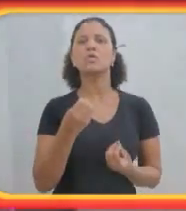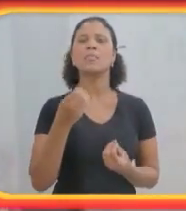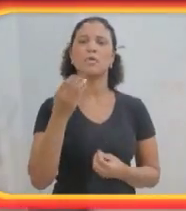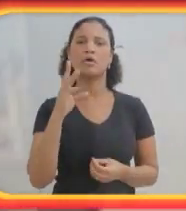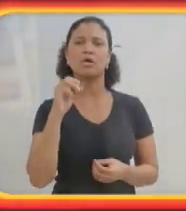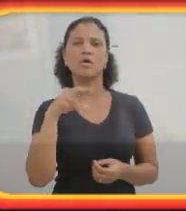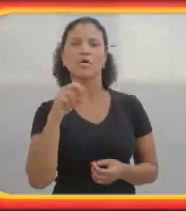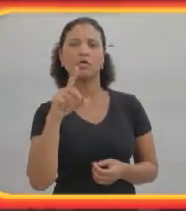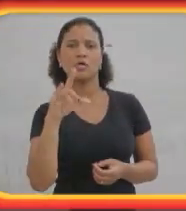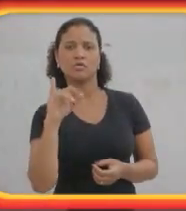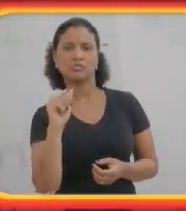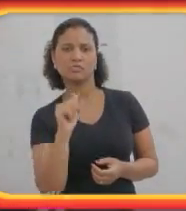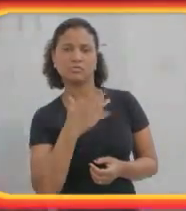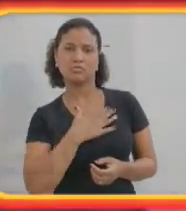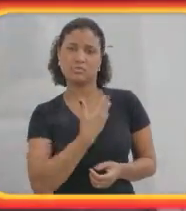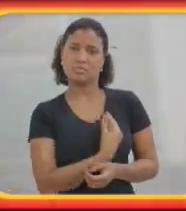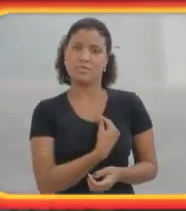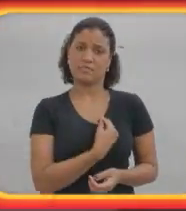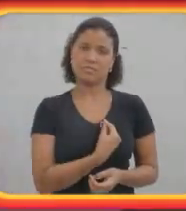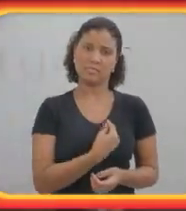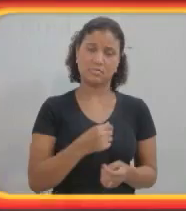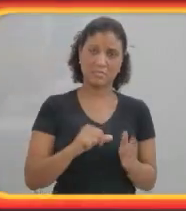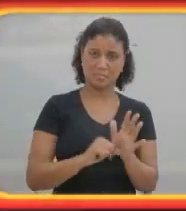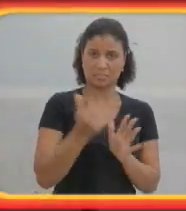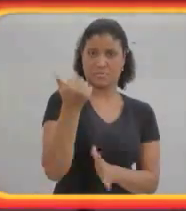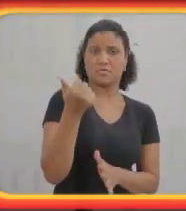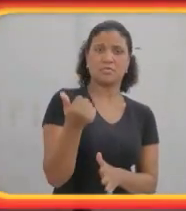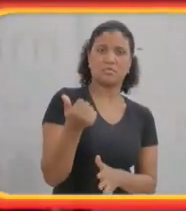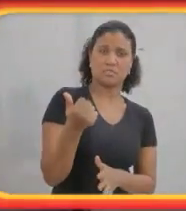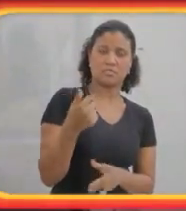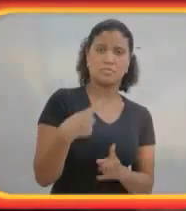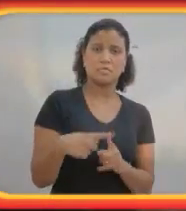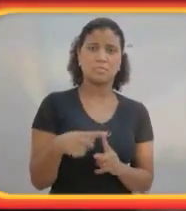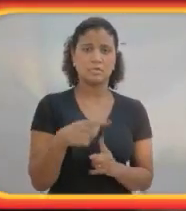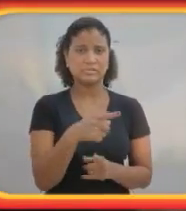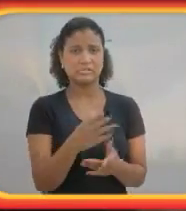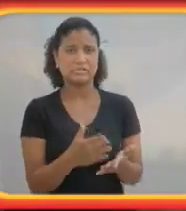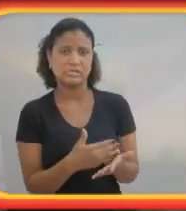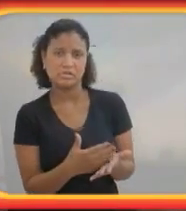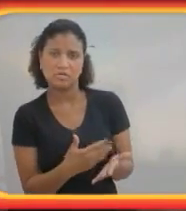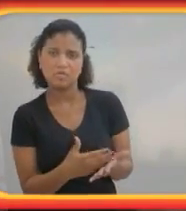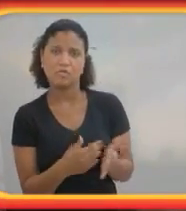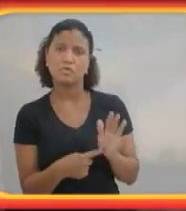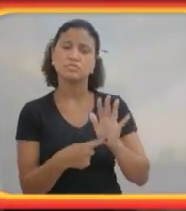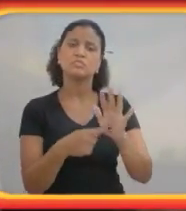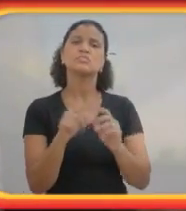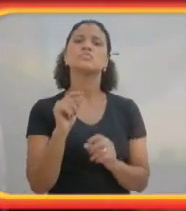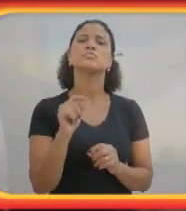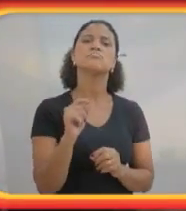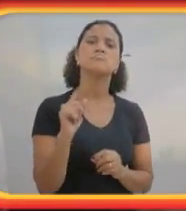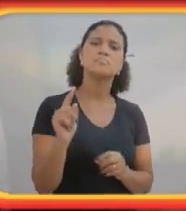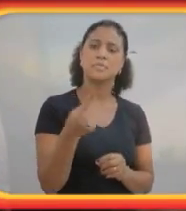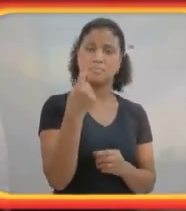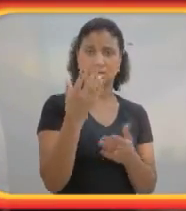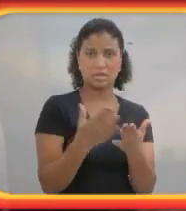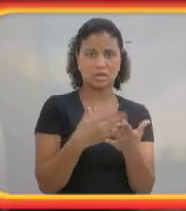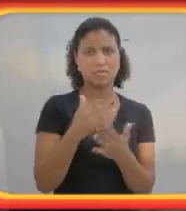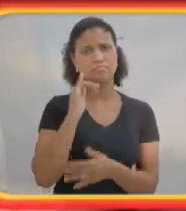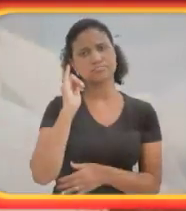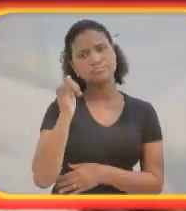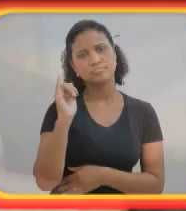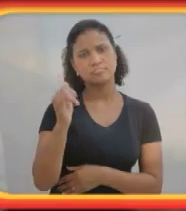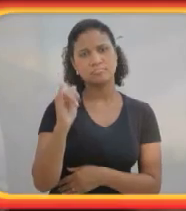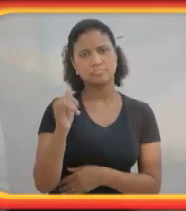esse livro agora é o segundo livro que escrevi, mas na cronologia da minha vida é o primeiro, porque esse livro